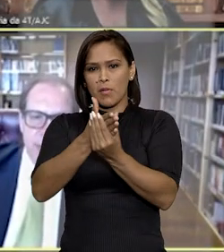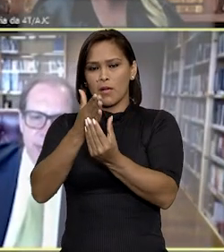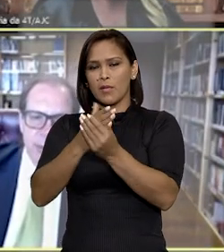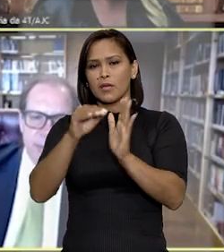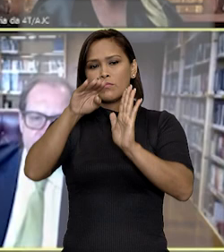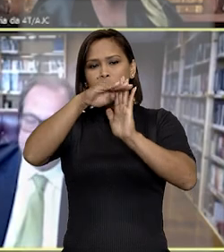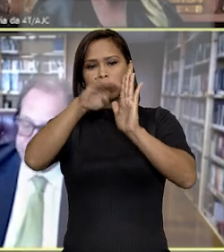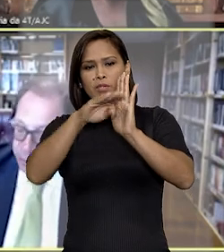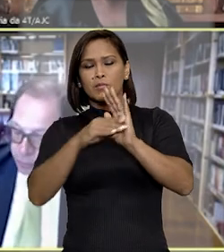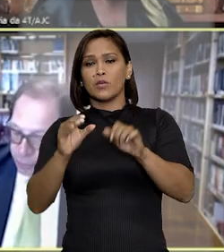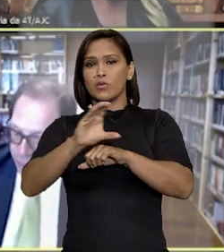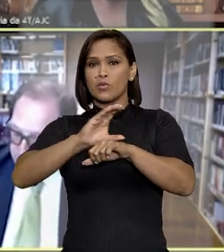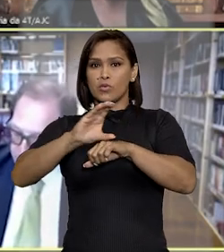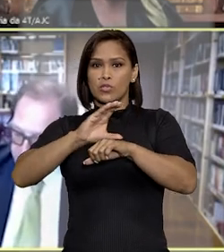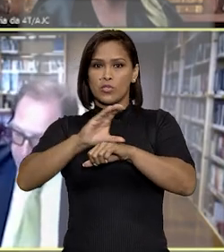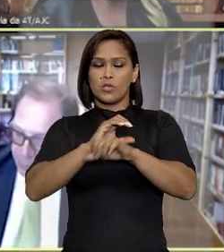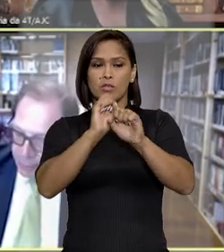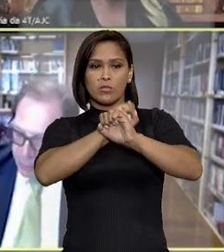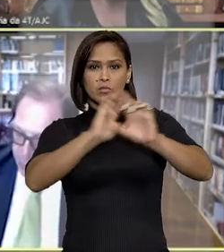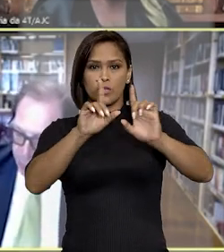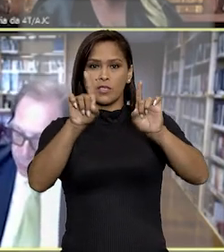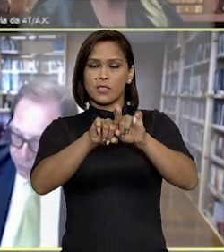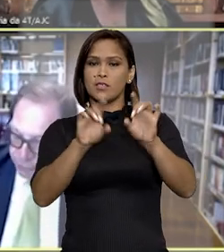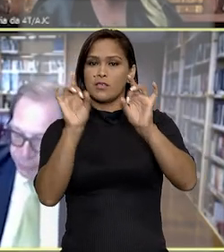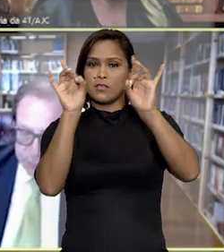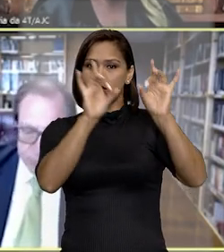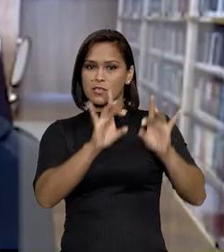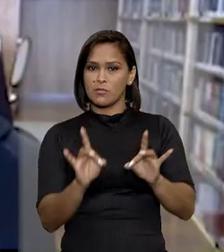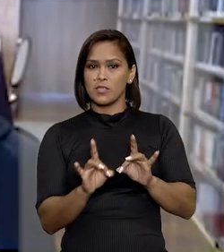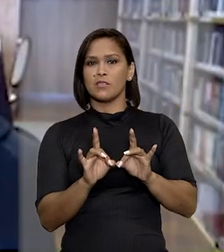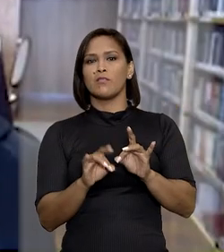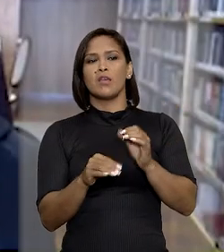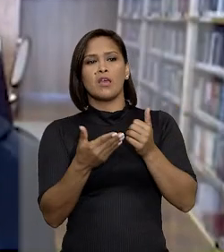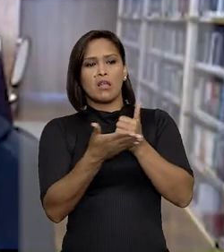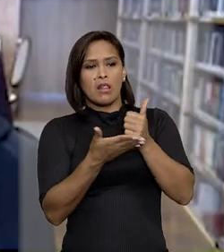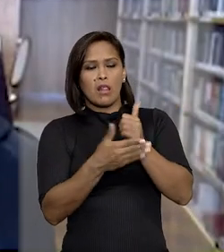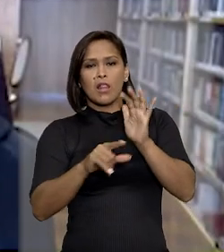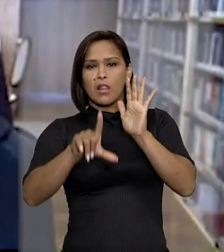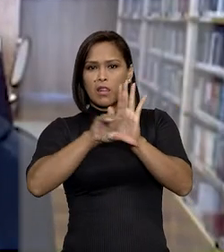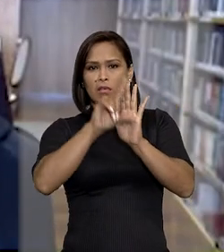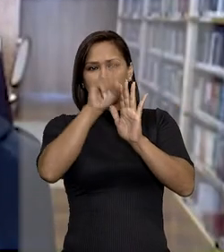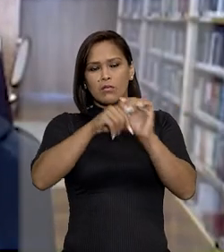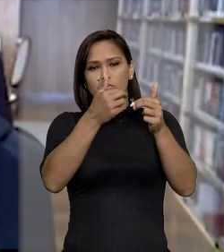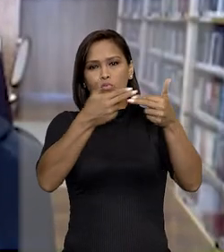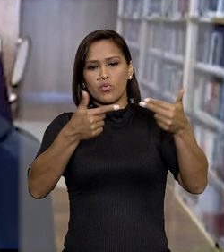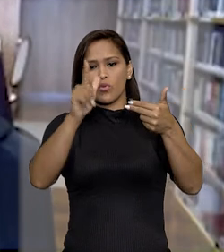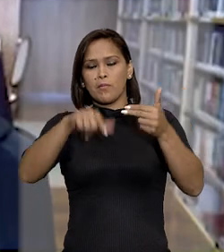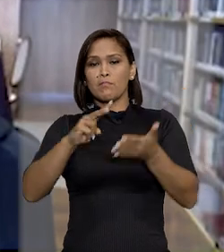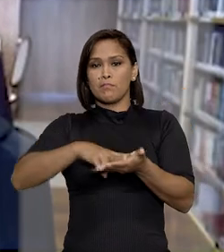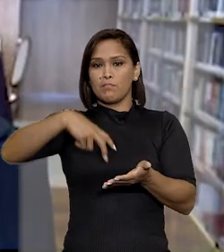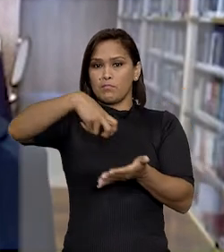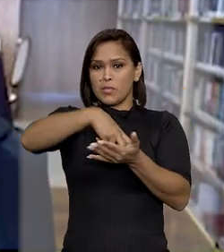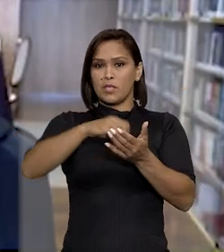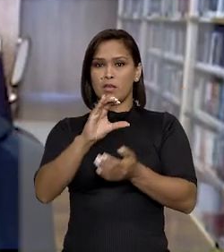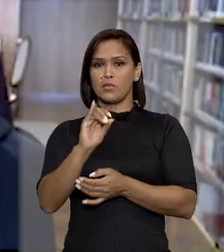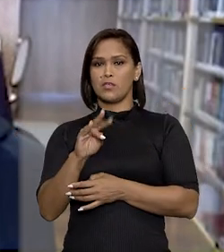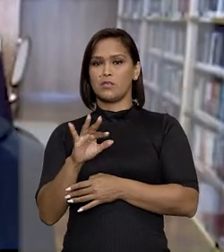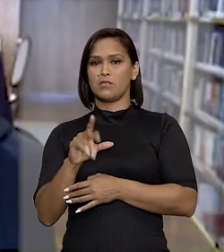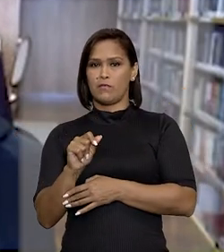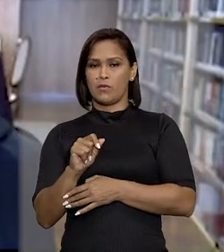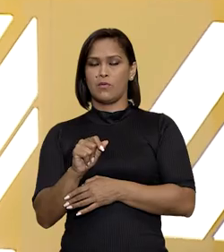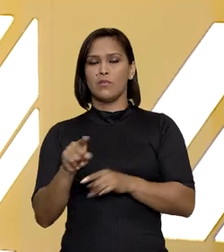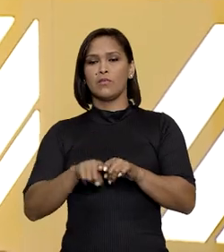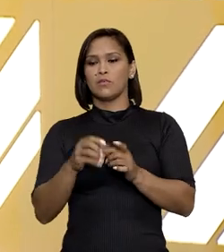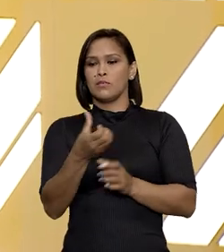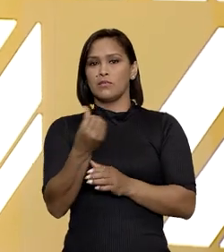a partir dos parâmetros constitucionais e das expressas e específicas previsões legais nos âmbitos penal e